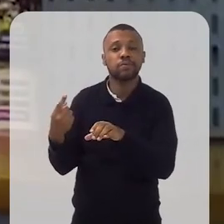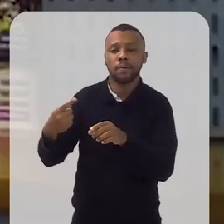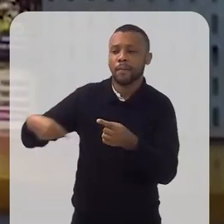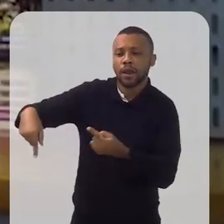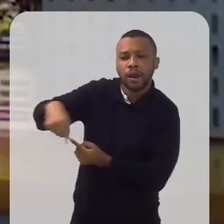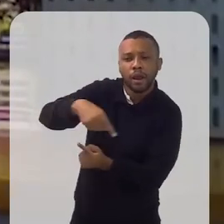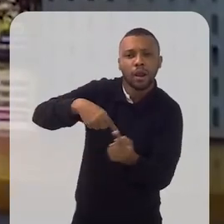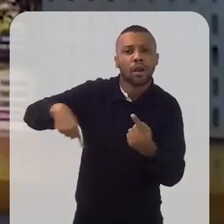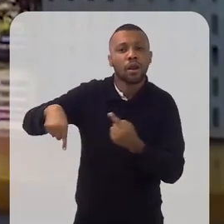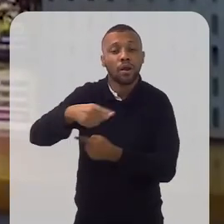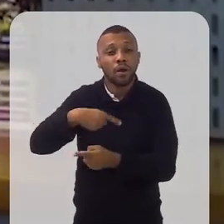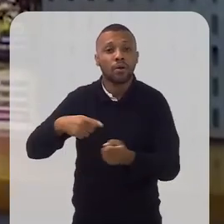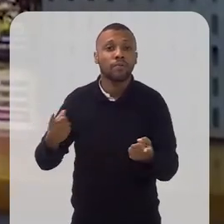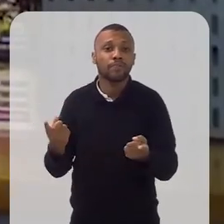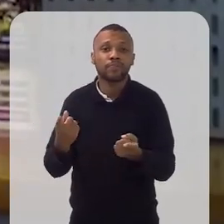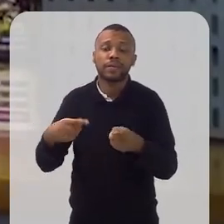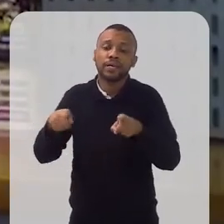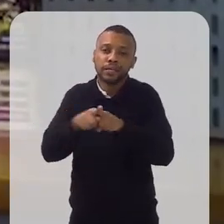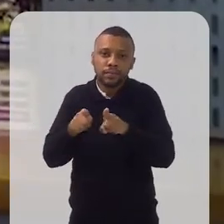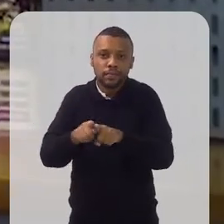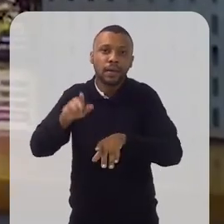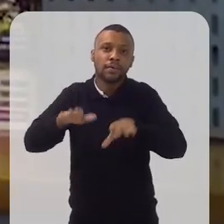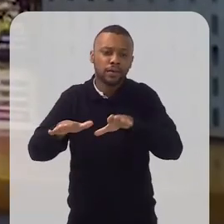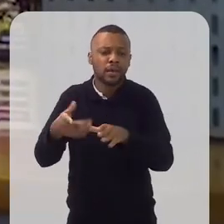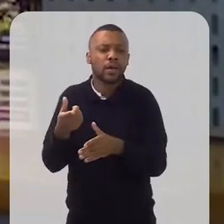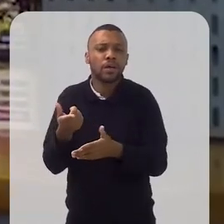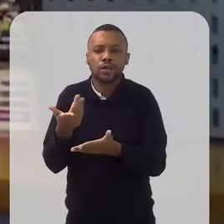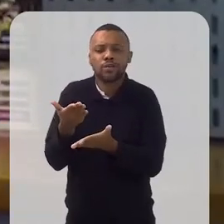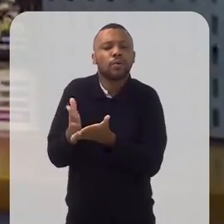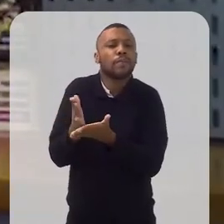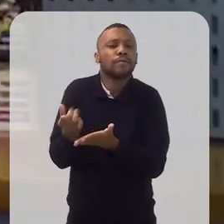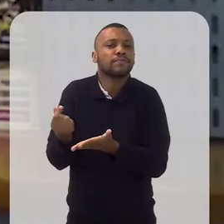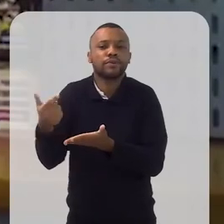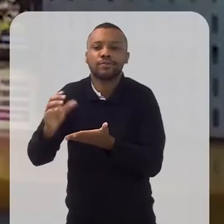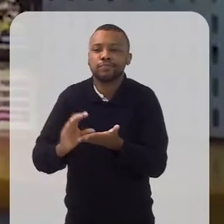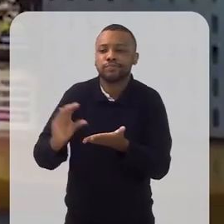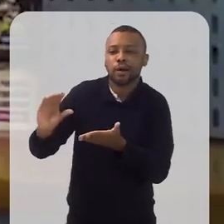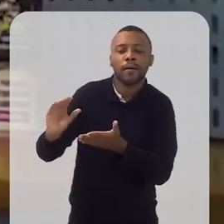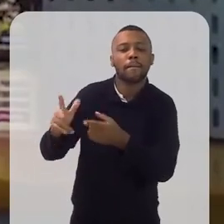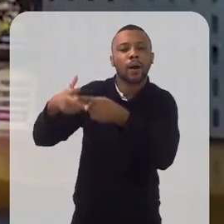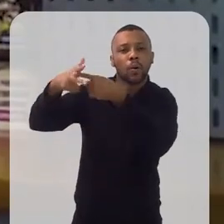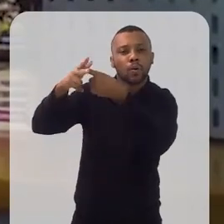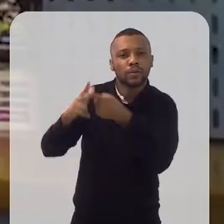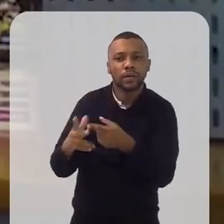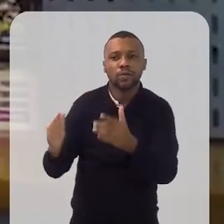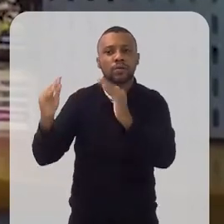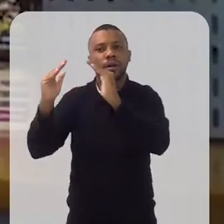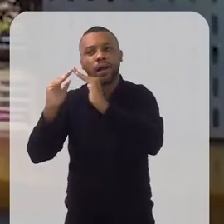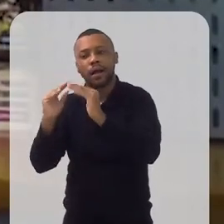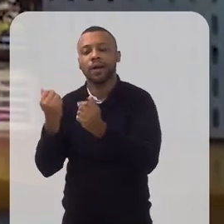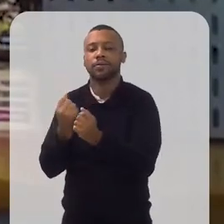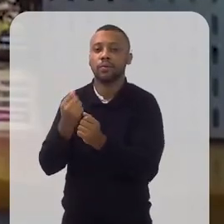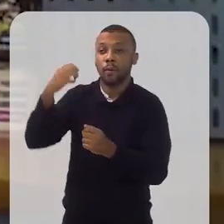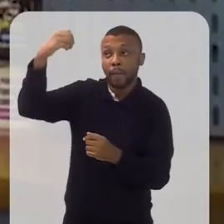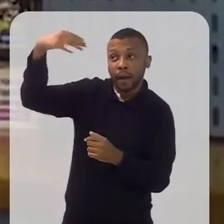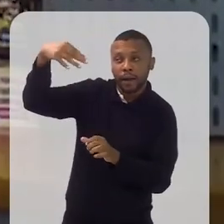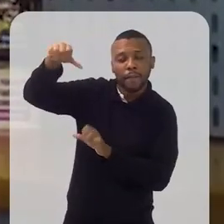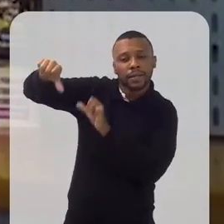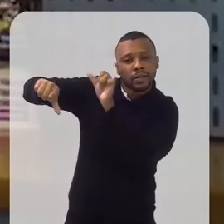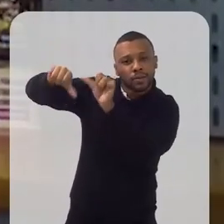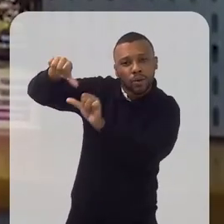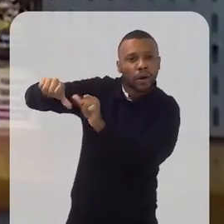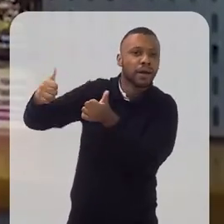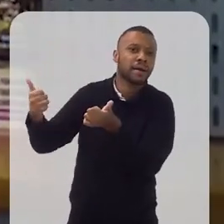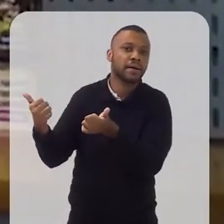passando fome, mas eles deixavam... Sobrava um dinheiro também para trocar uma lâmpada, sobrava um dinheiro para também fazer um conceito no telhado, já que estava